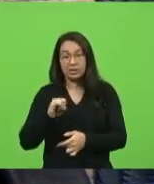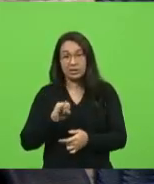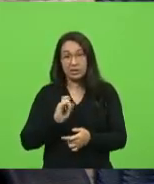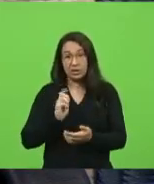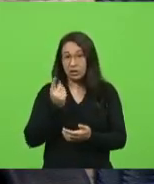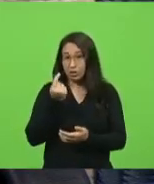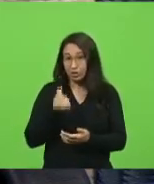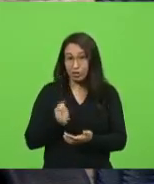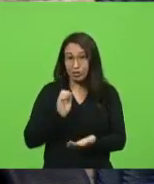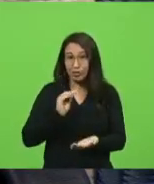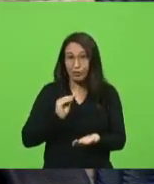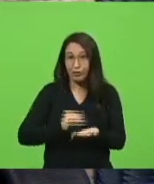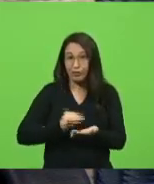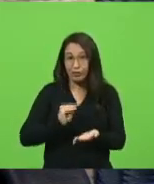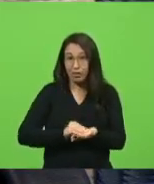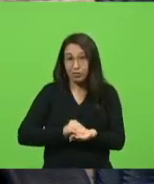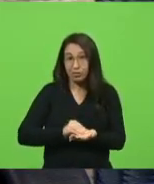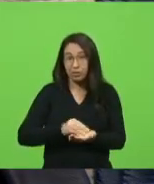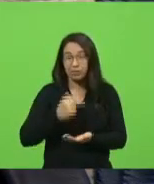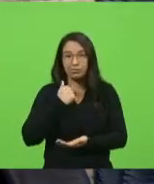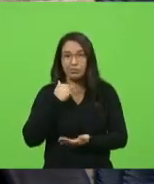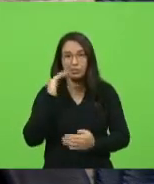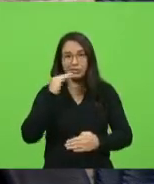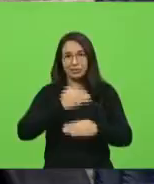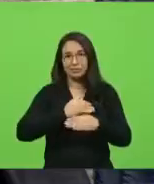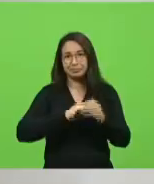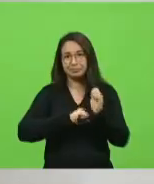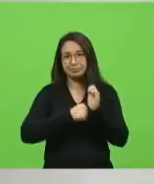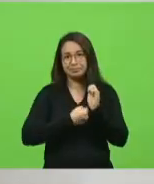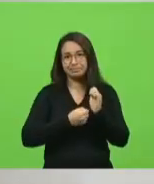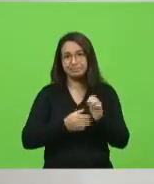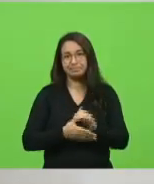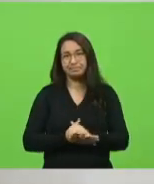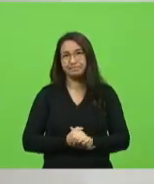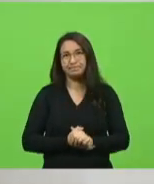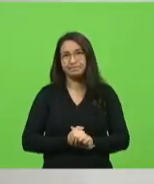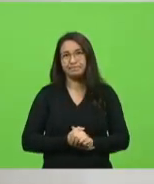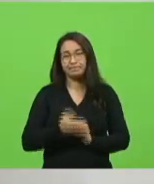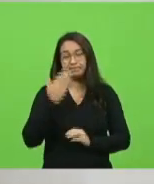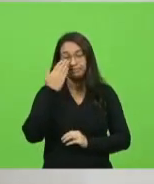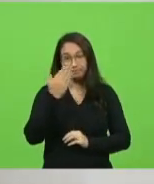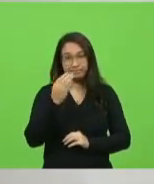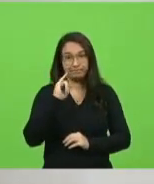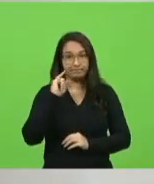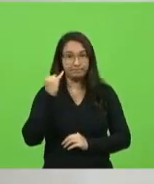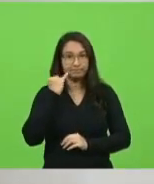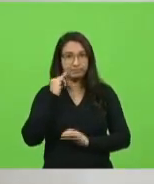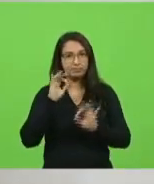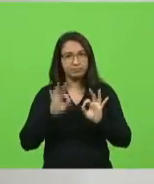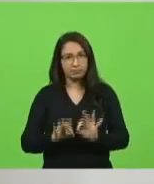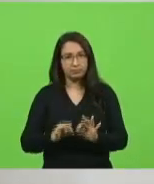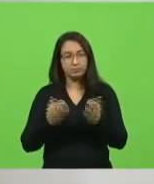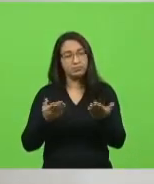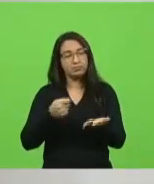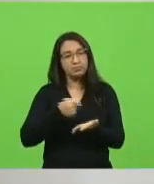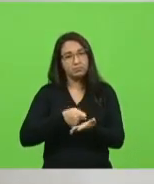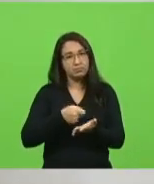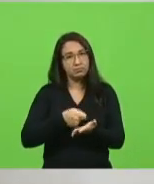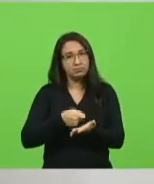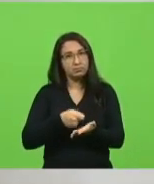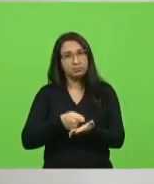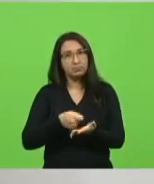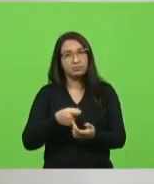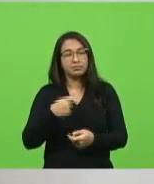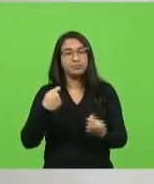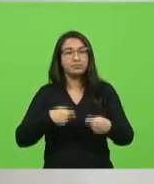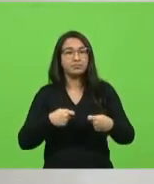não pode fazer lockdown. Parabéns, deputado. Obrigado, deputado Gessé. É exatamente isso que nós estamos cobrando. E